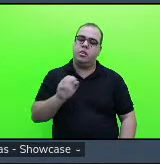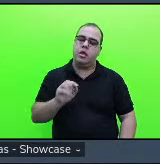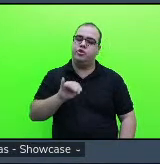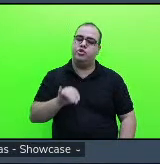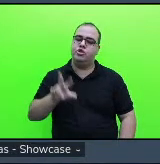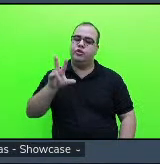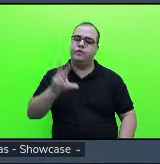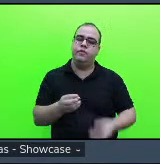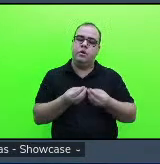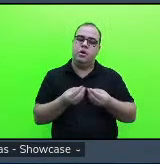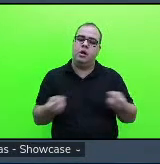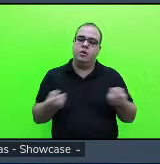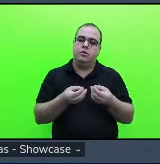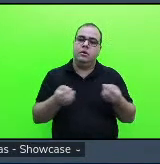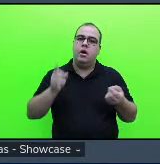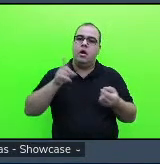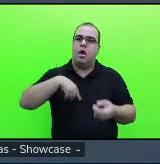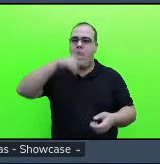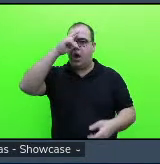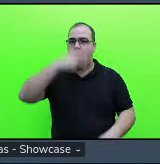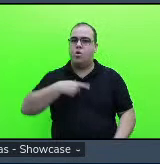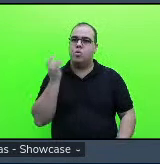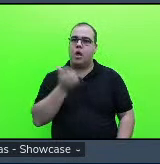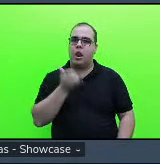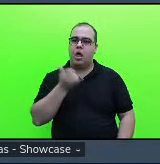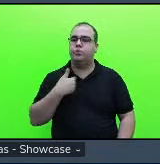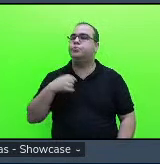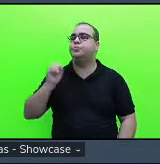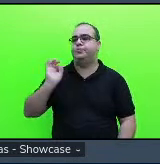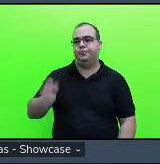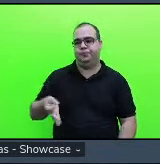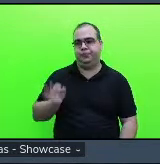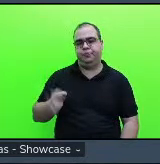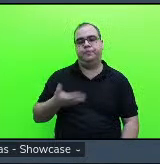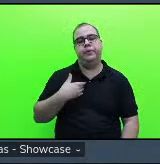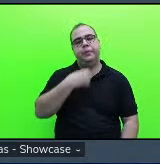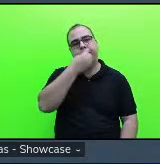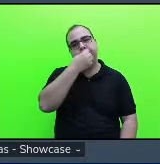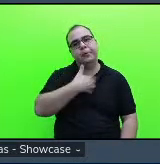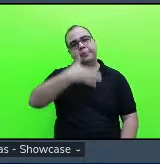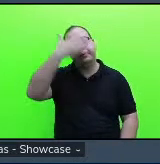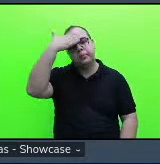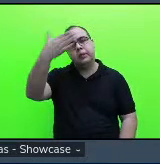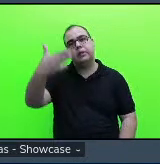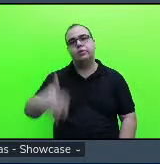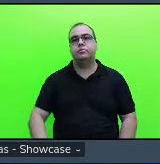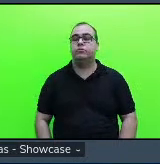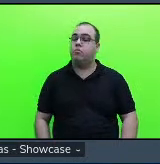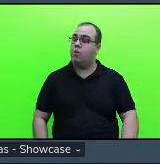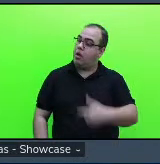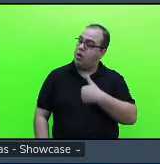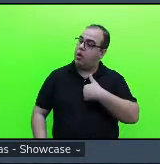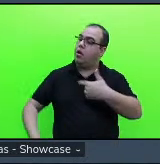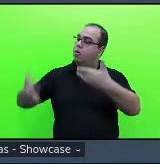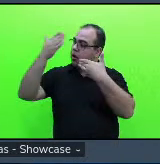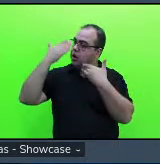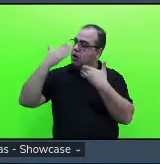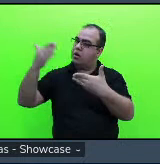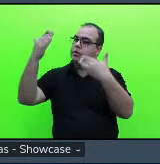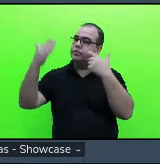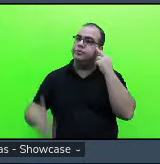autorrelato no caso assim sim sim então tá joia muito obrigado tá eu que agradeço parabéns